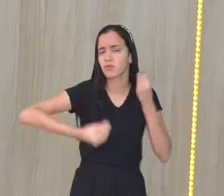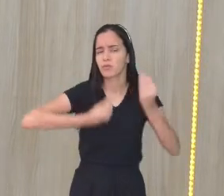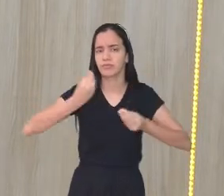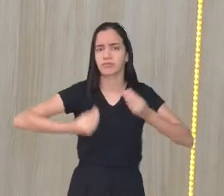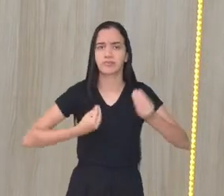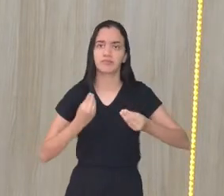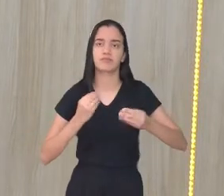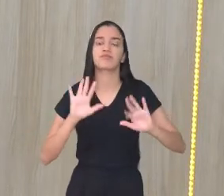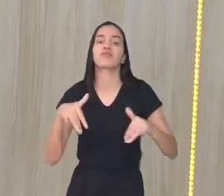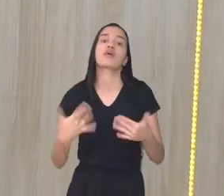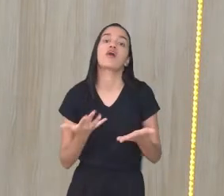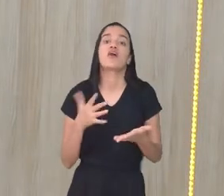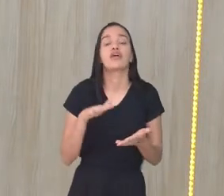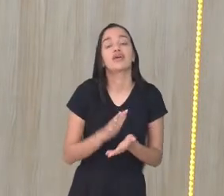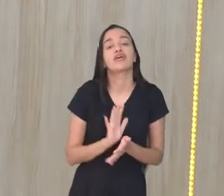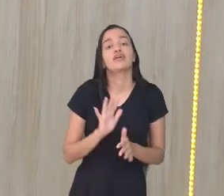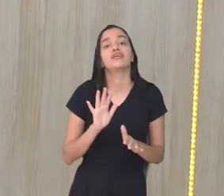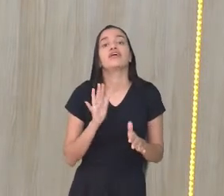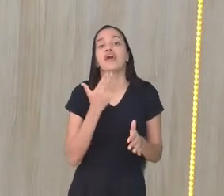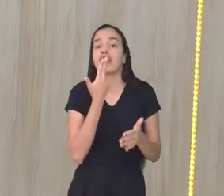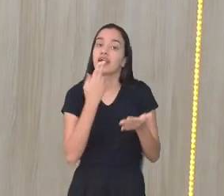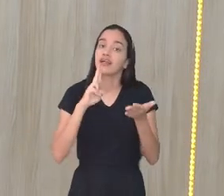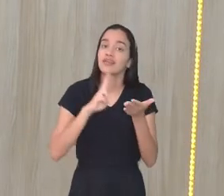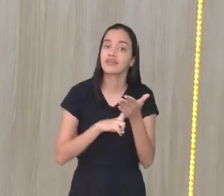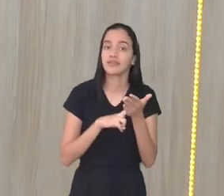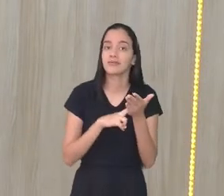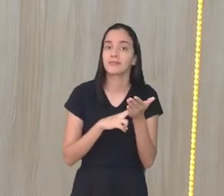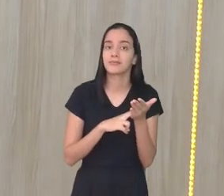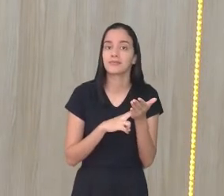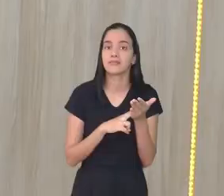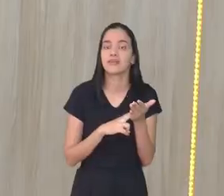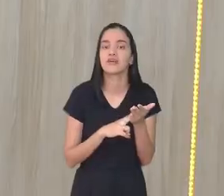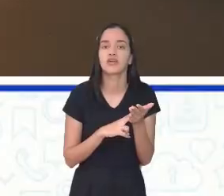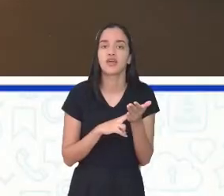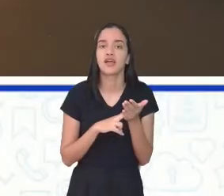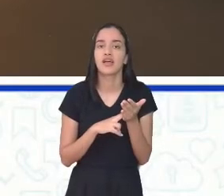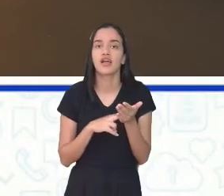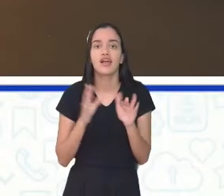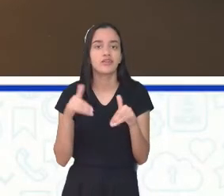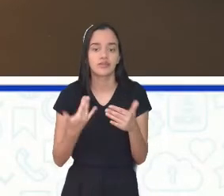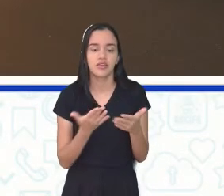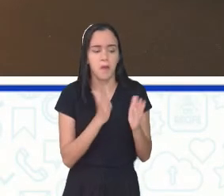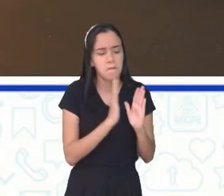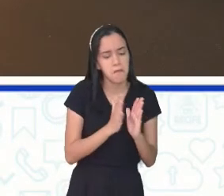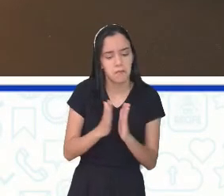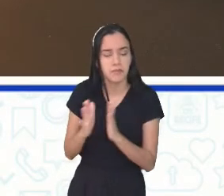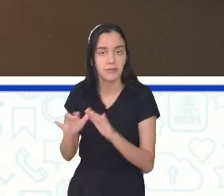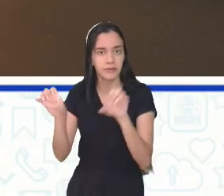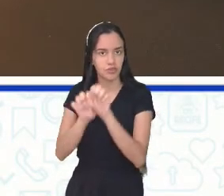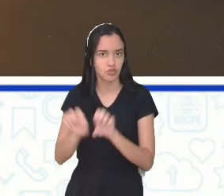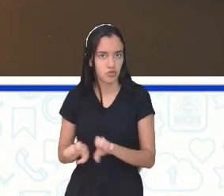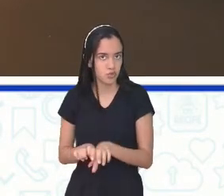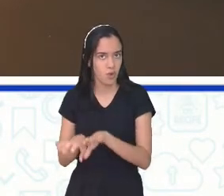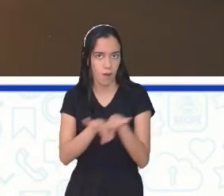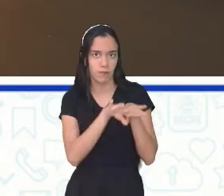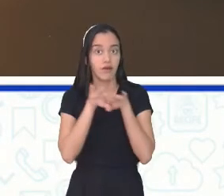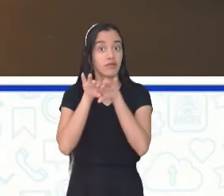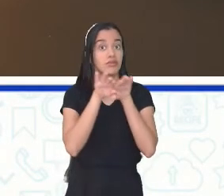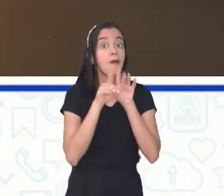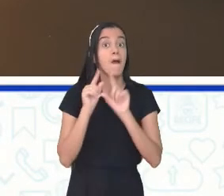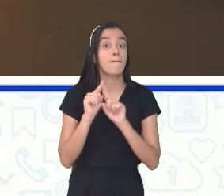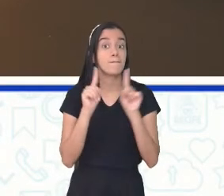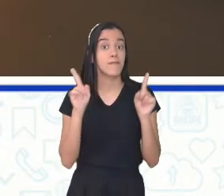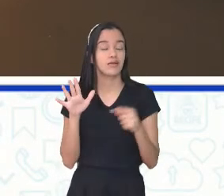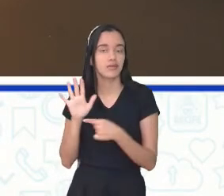Então, geralmente, as cartas dos leitores não seguem uma estrutura padrão. No entanto, devem